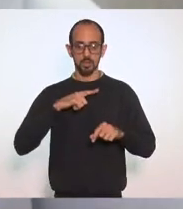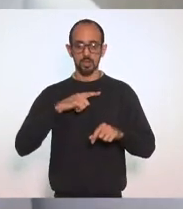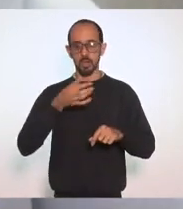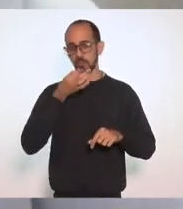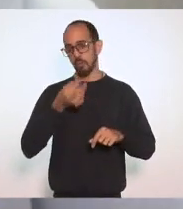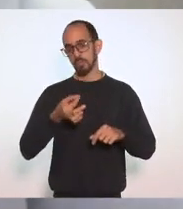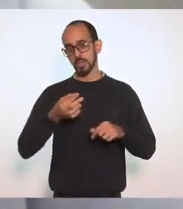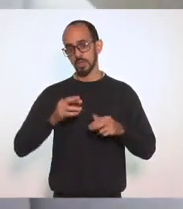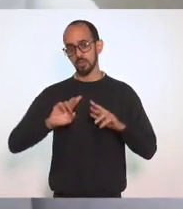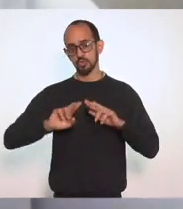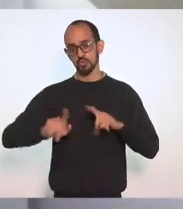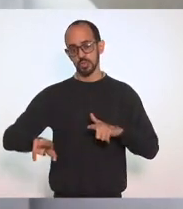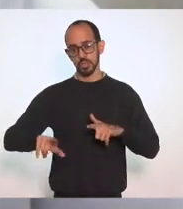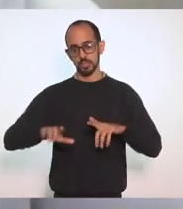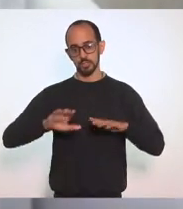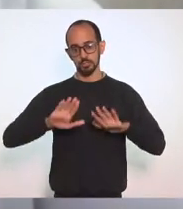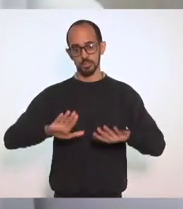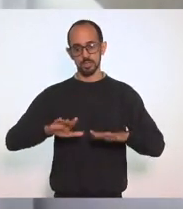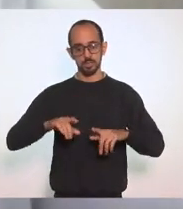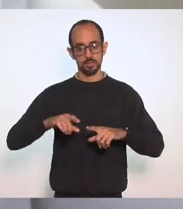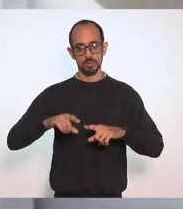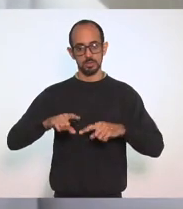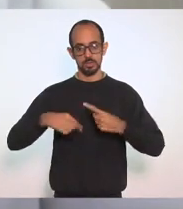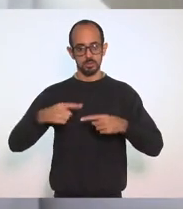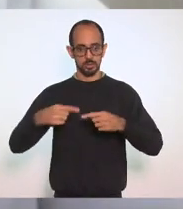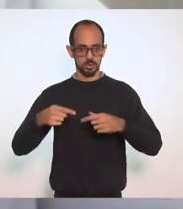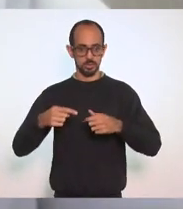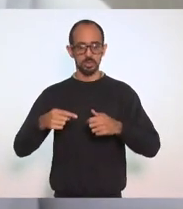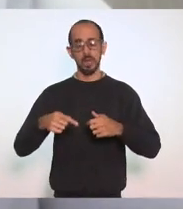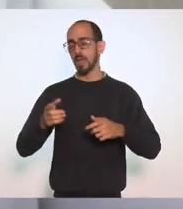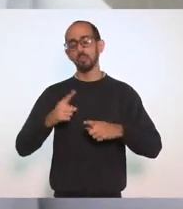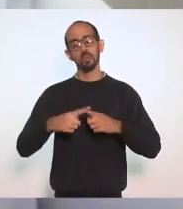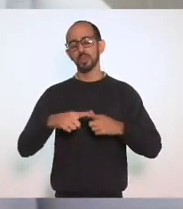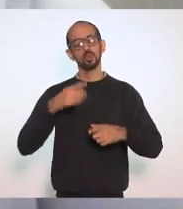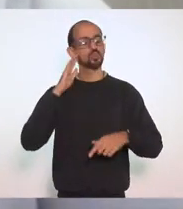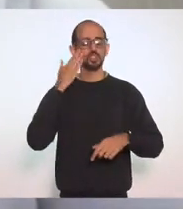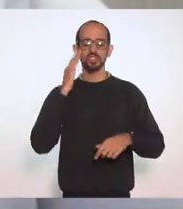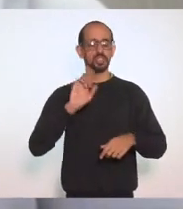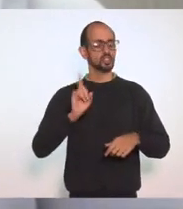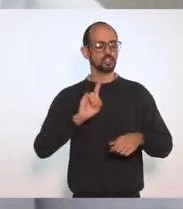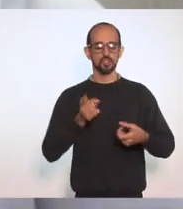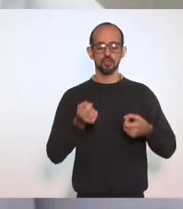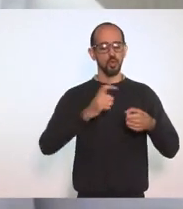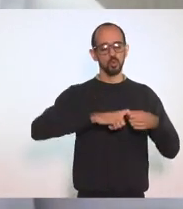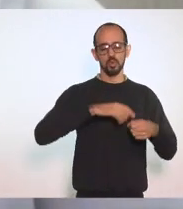e aí dou na CCJ. Eu não tinha entendido que vossa silência devolveu o projeto para a CCJ.